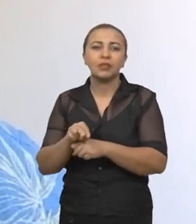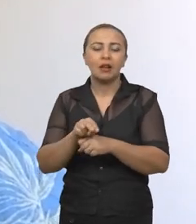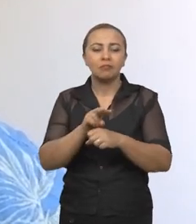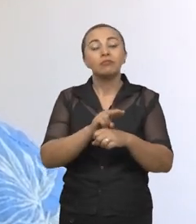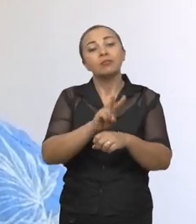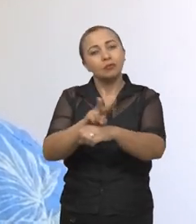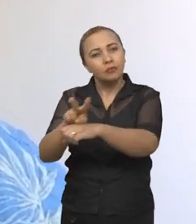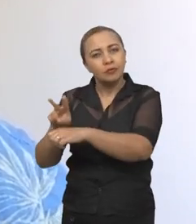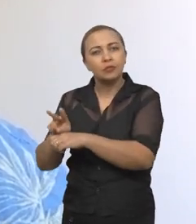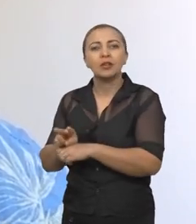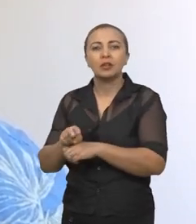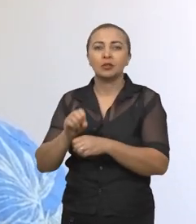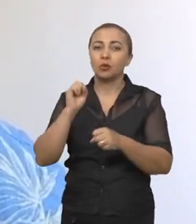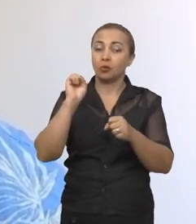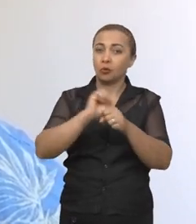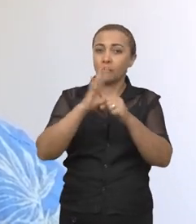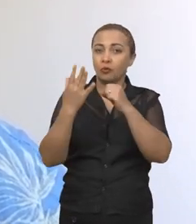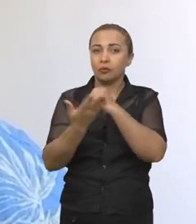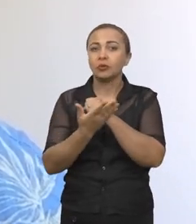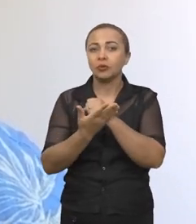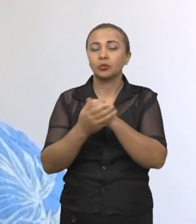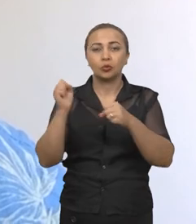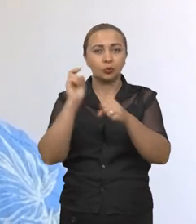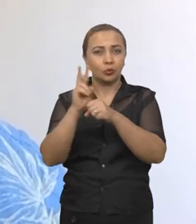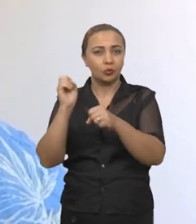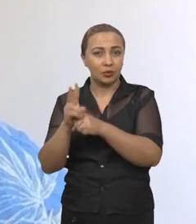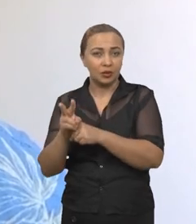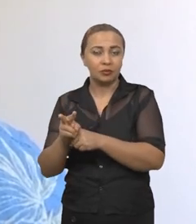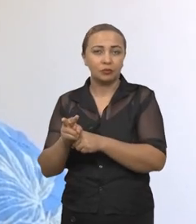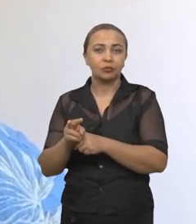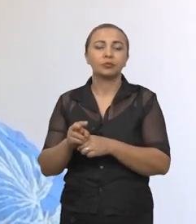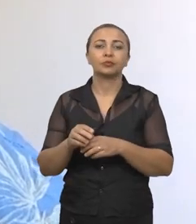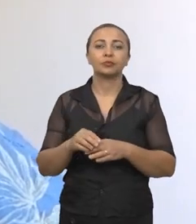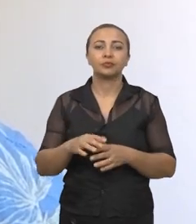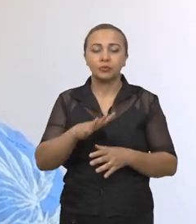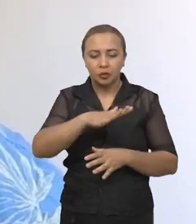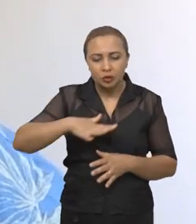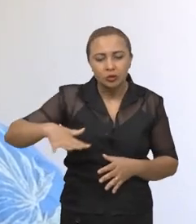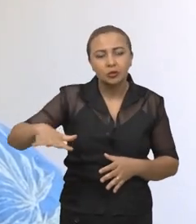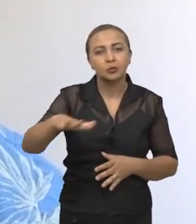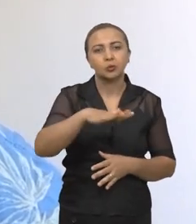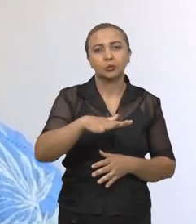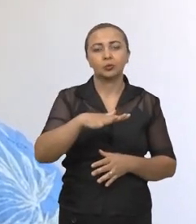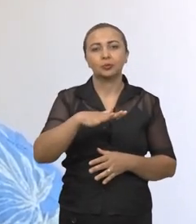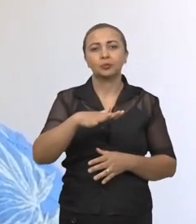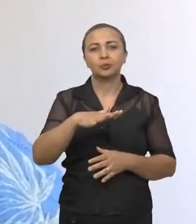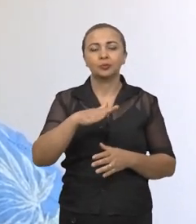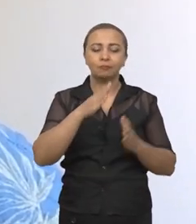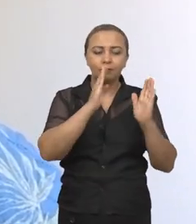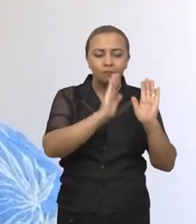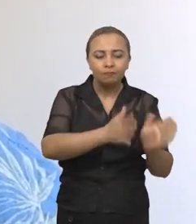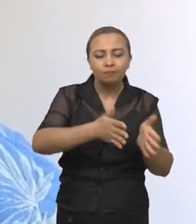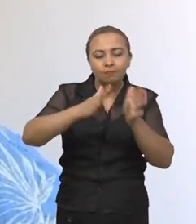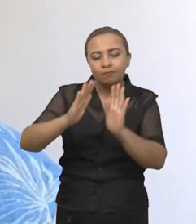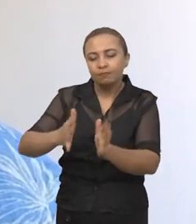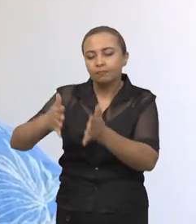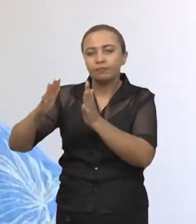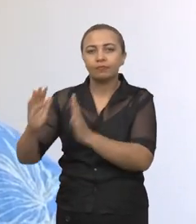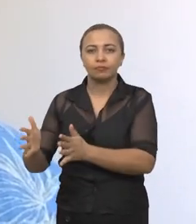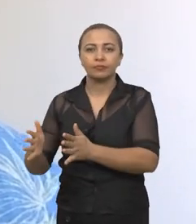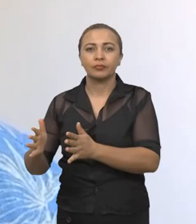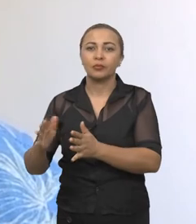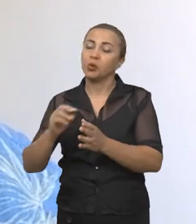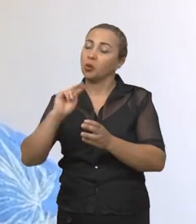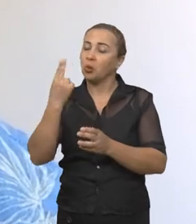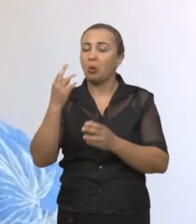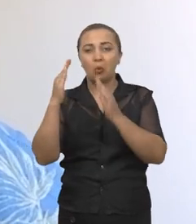SARS-CoV-2, desculpa, do vírus, nessas matrizes, tanto